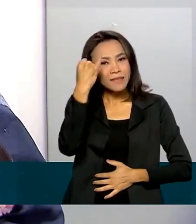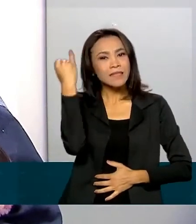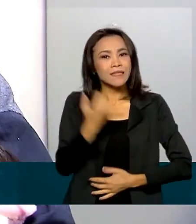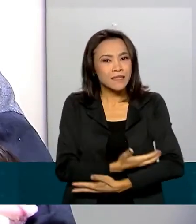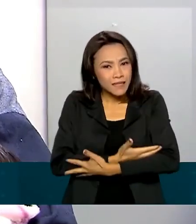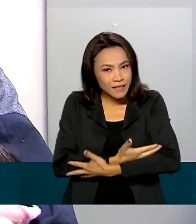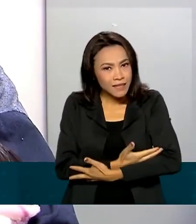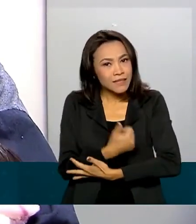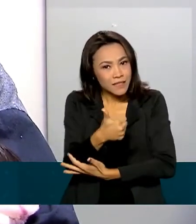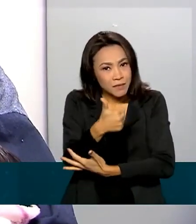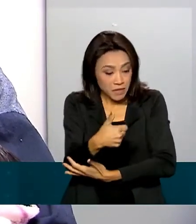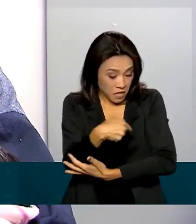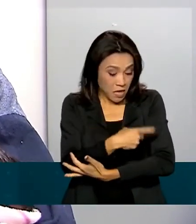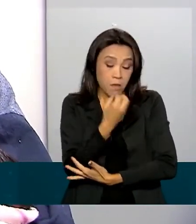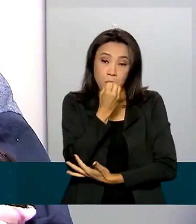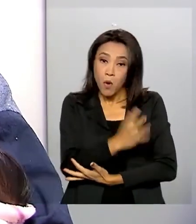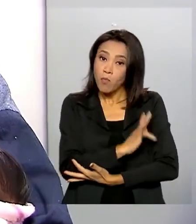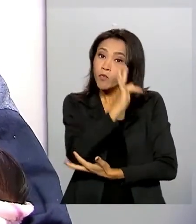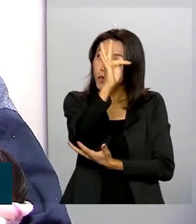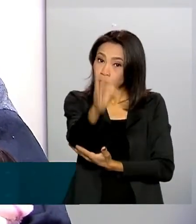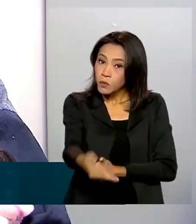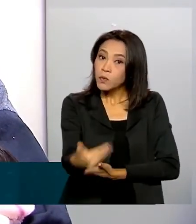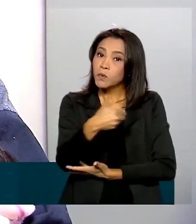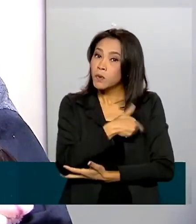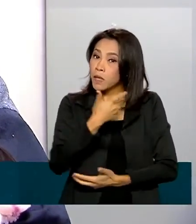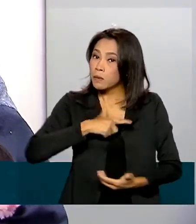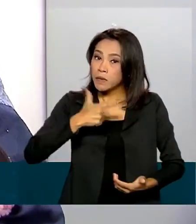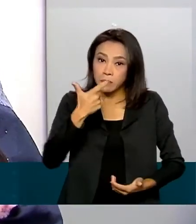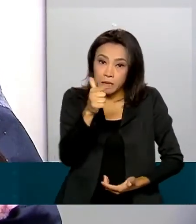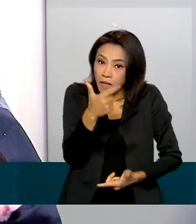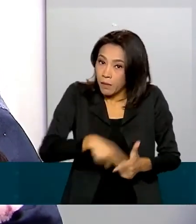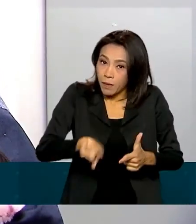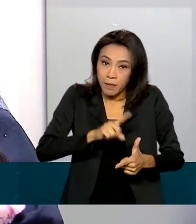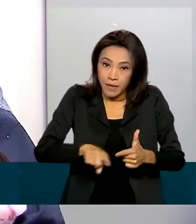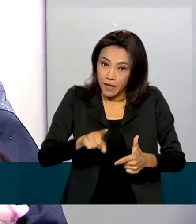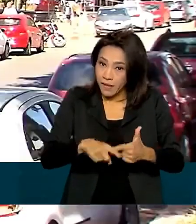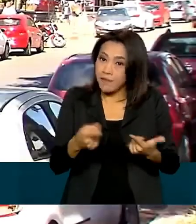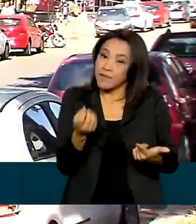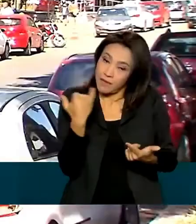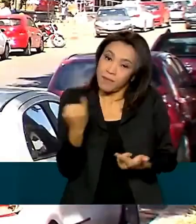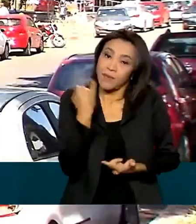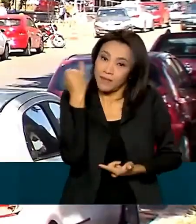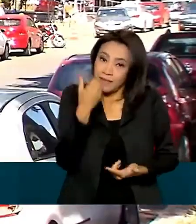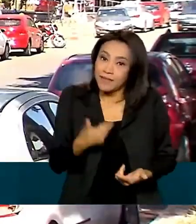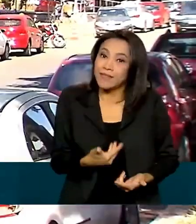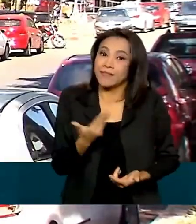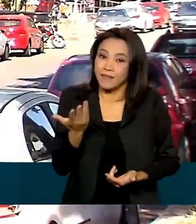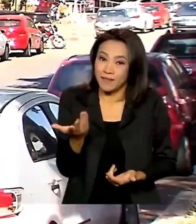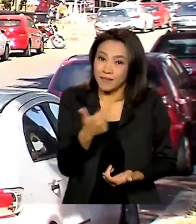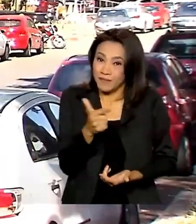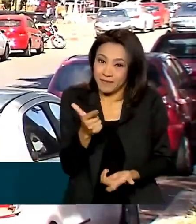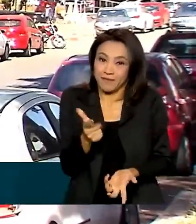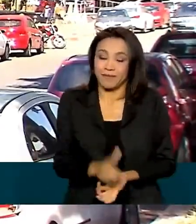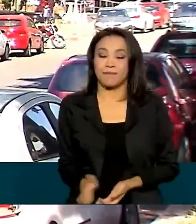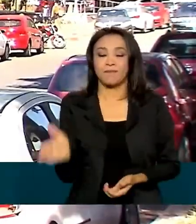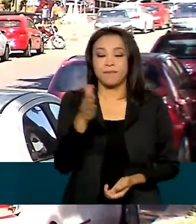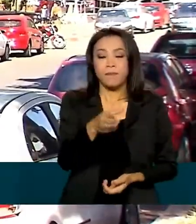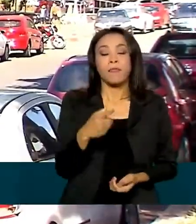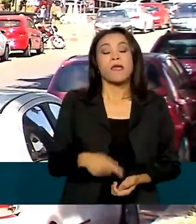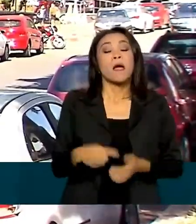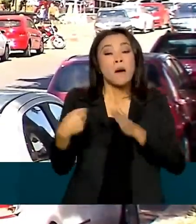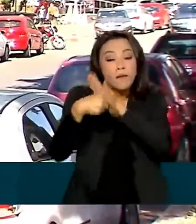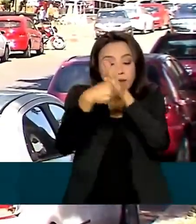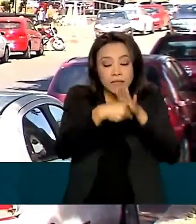esteja bem. É bom para o futuro, né, que a criança não tenha algum problema mais, né, eu acho que isso é muito importante. Para um diagnóstico precoce, os